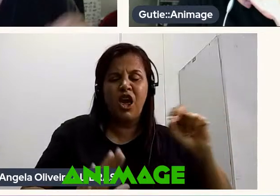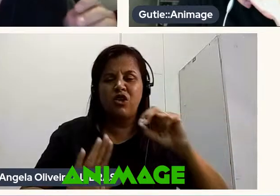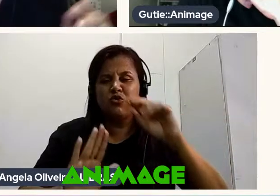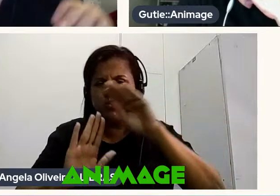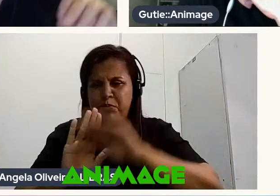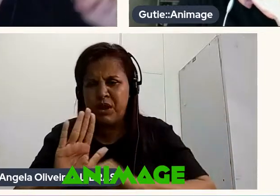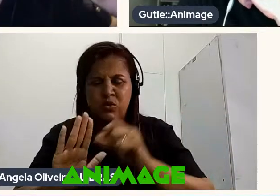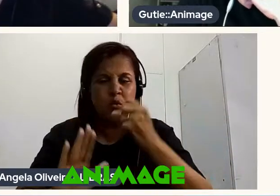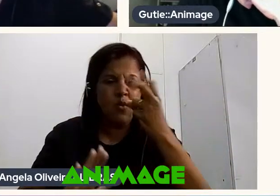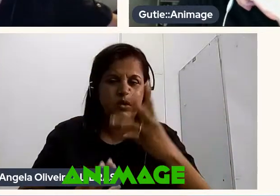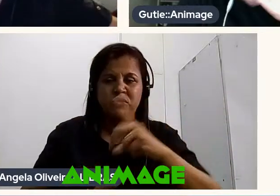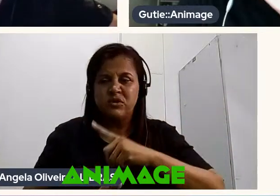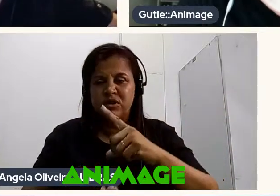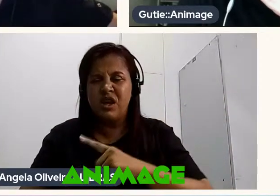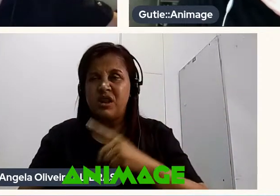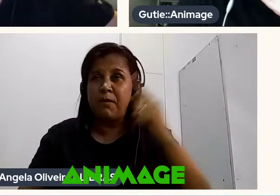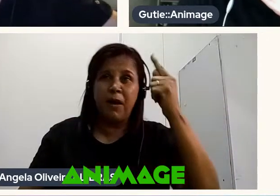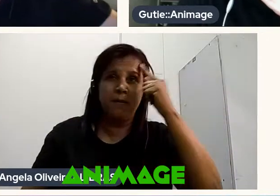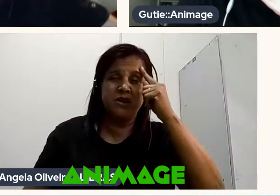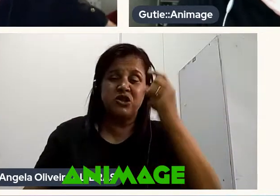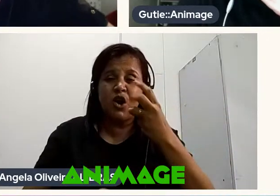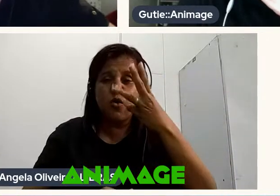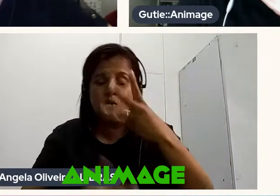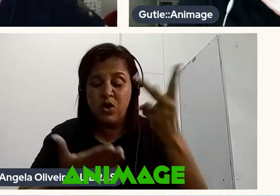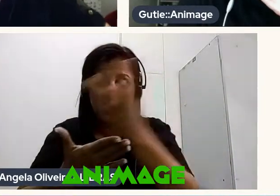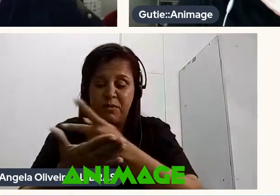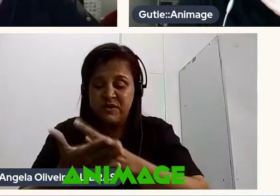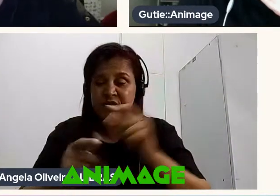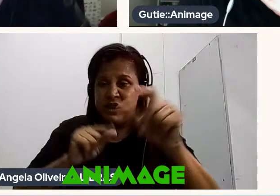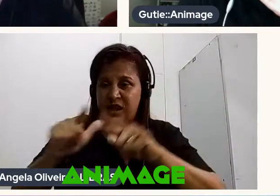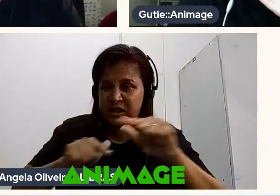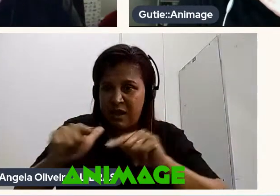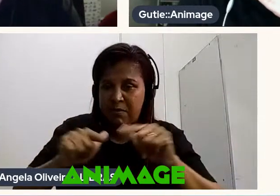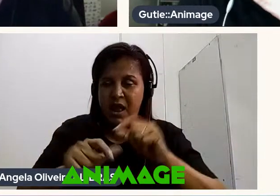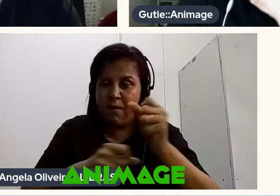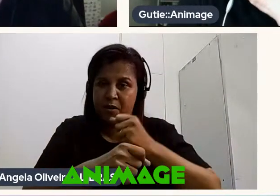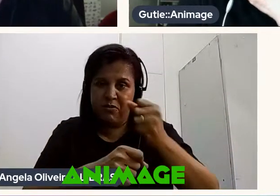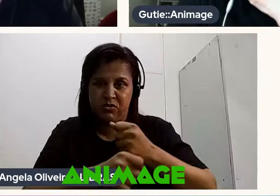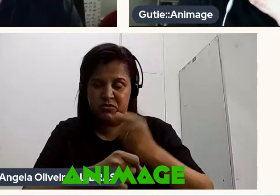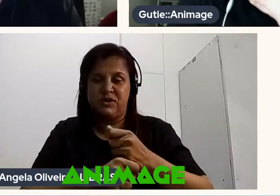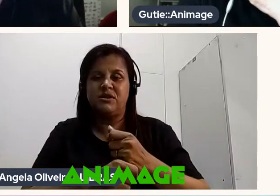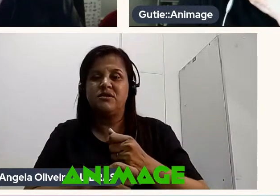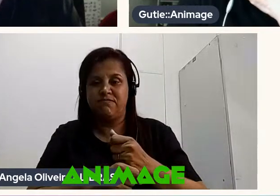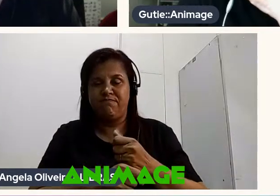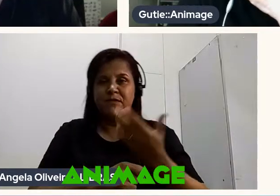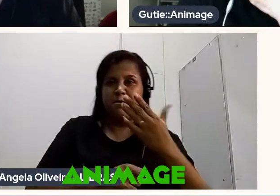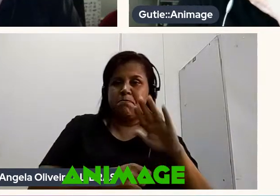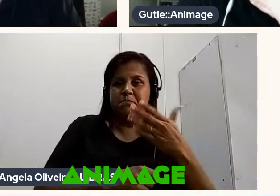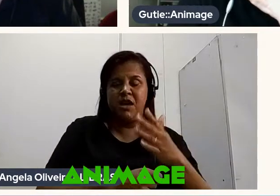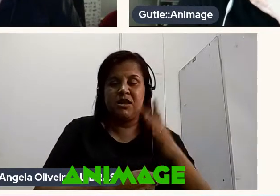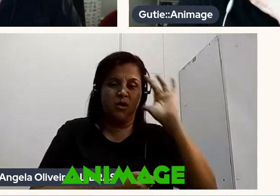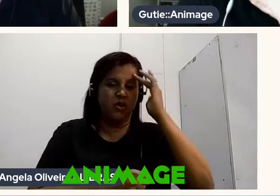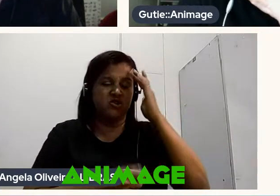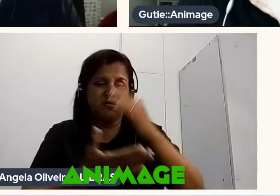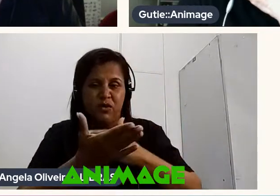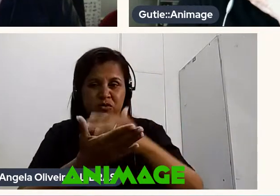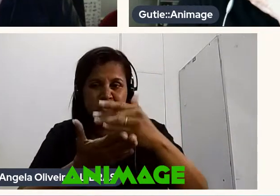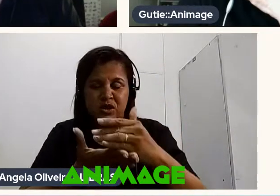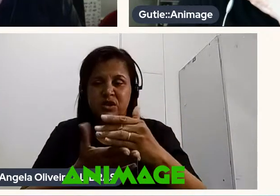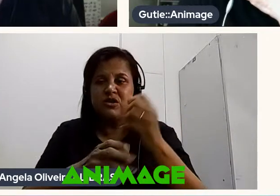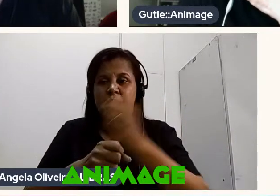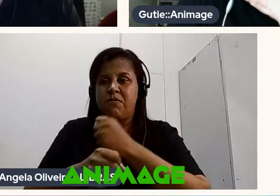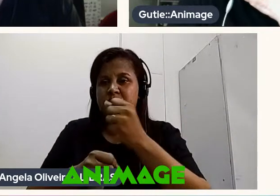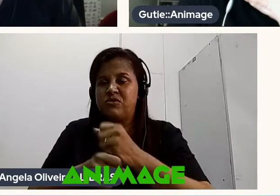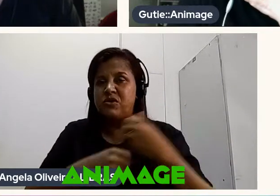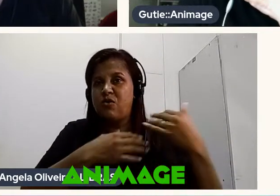tem Isso dá para imaginar O quanto de animação A gente vai ter que trabalhar Para produzir Né A produção em média Eu acho que eu falei no início A gente tinha uma produção No longa